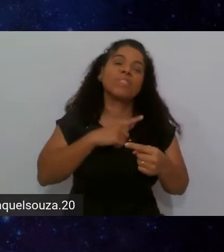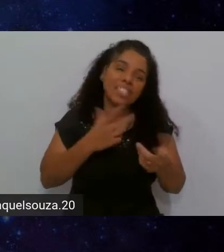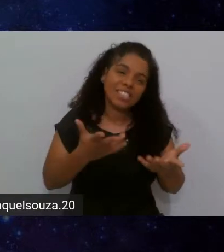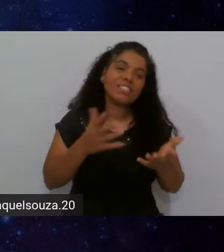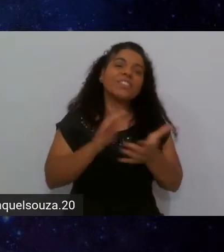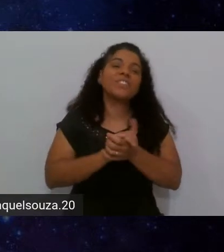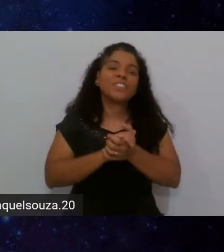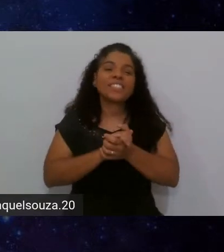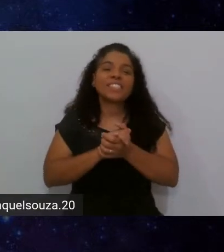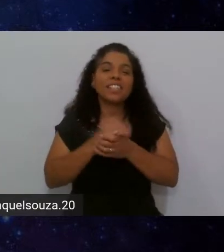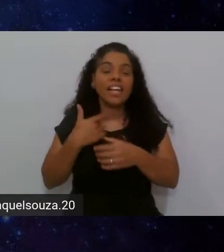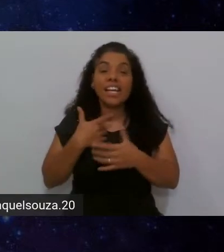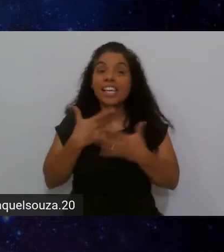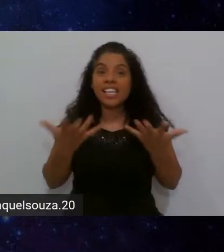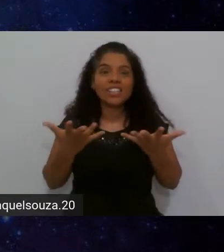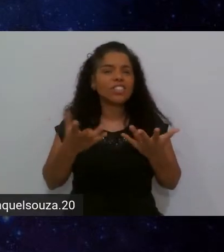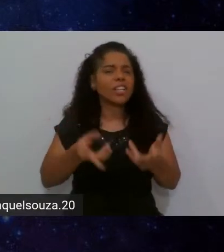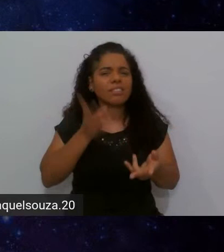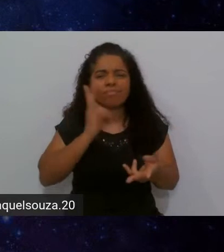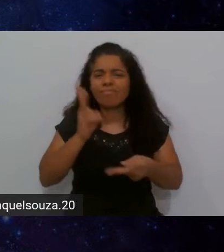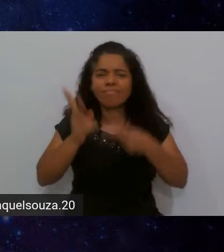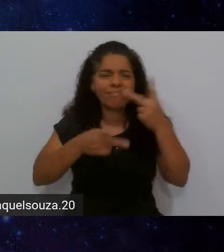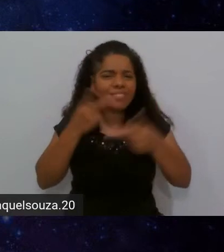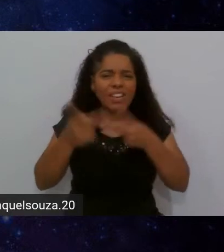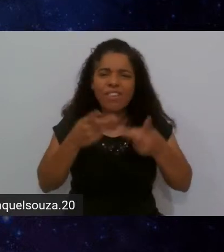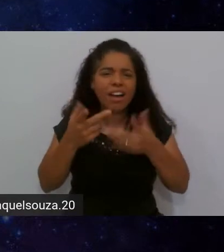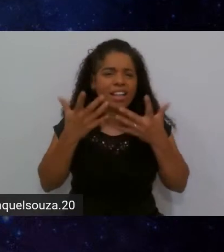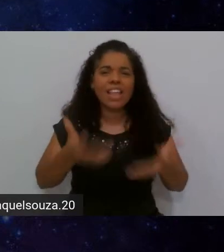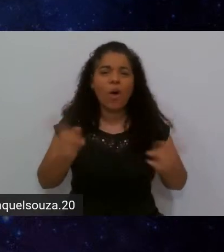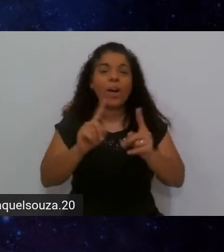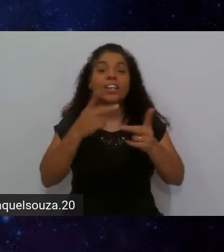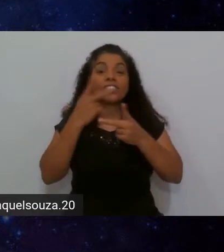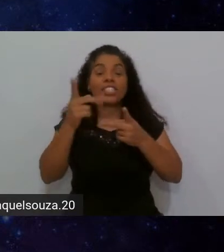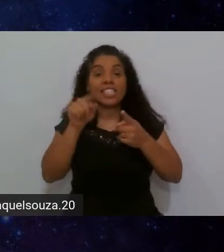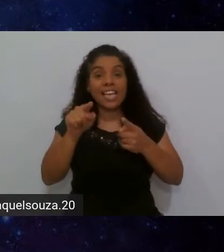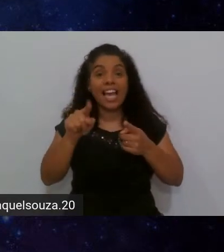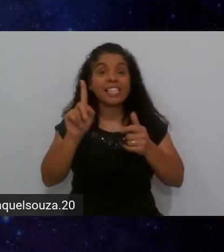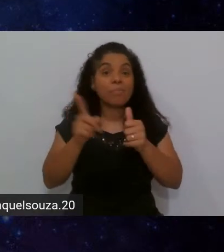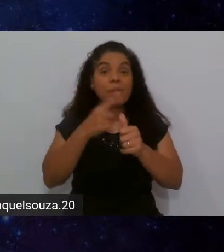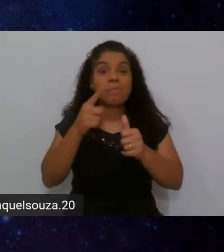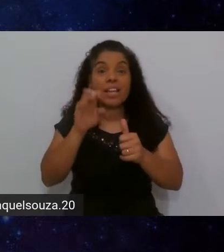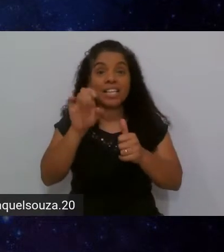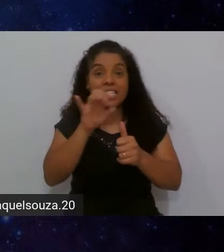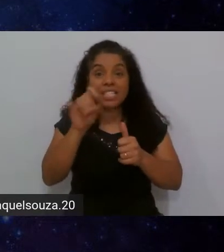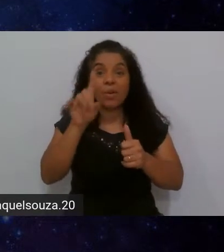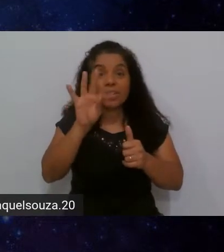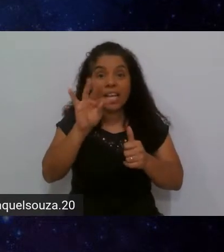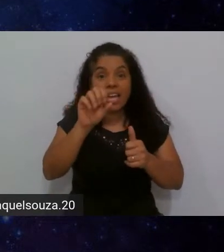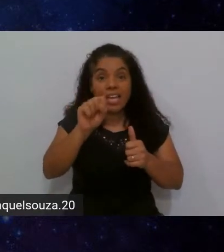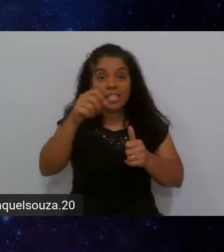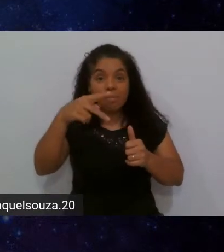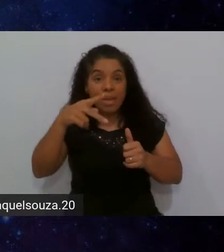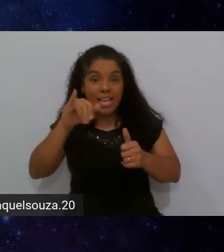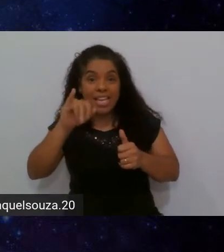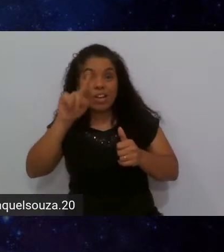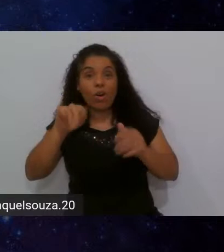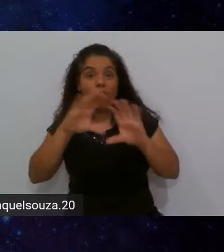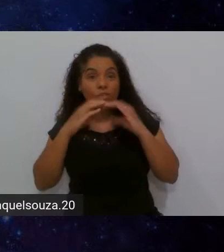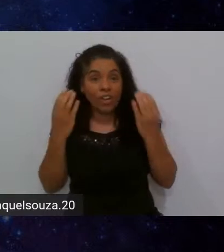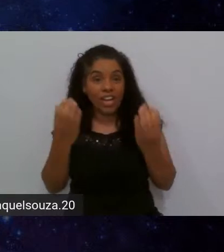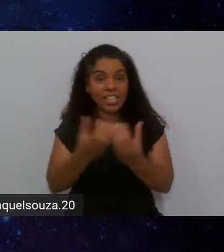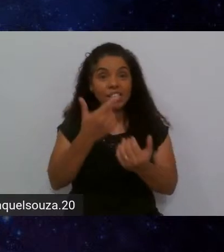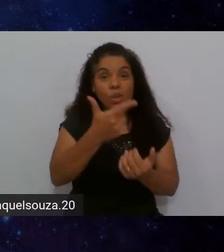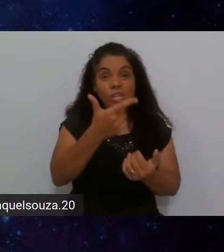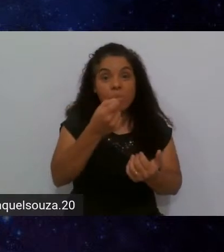né e não canso de dizer que esse essa edição primeira edição do TSP conference